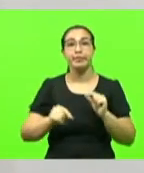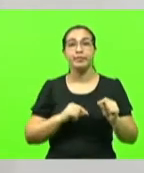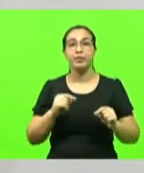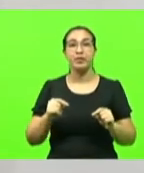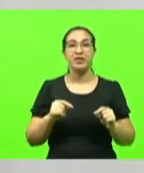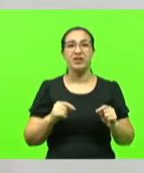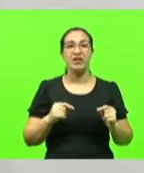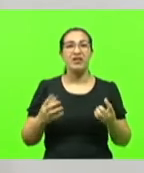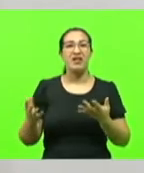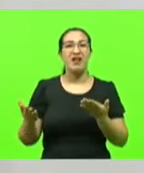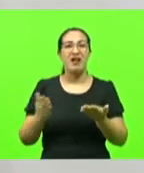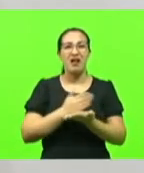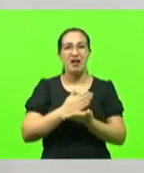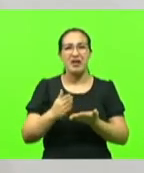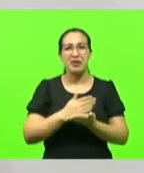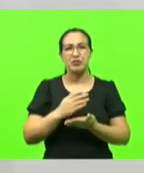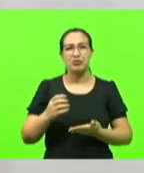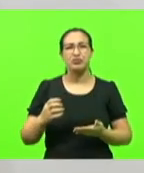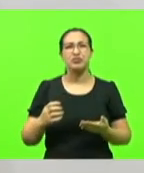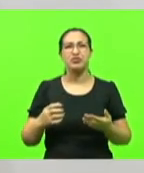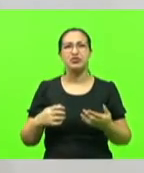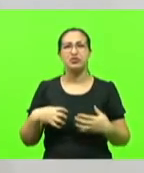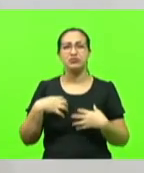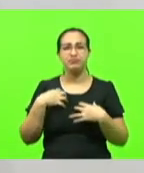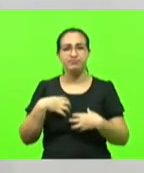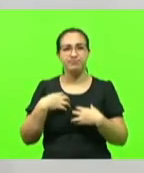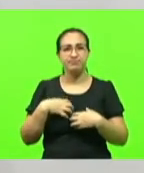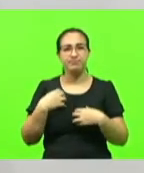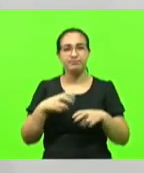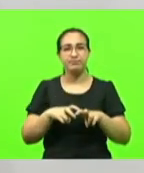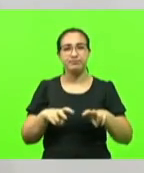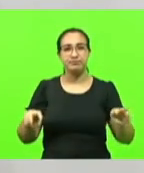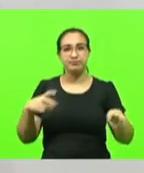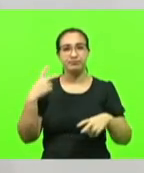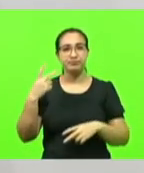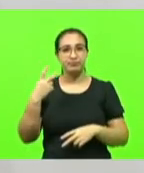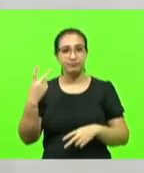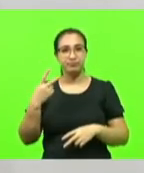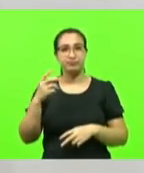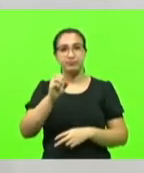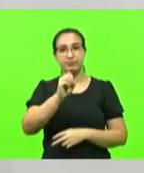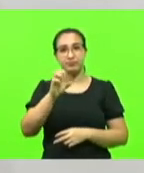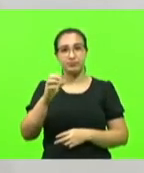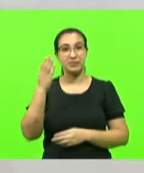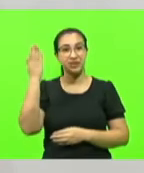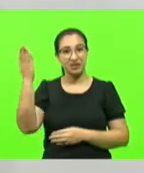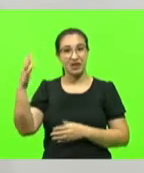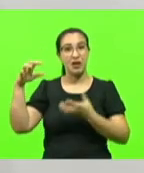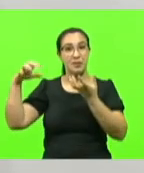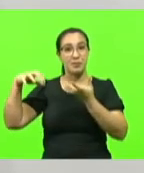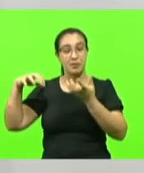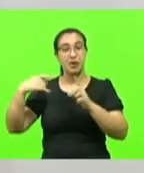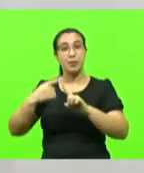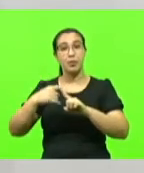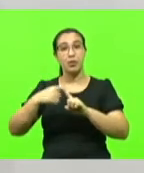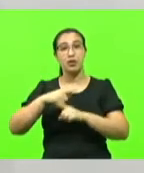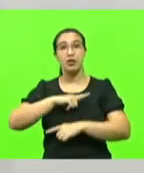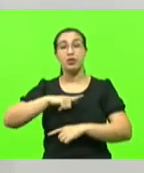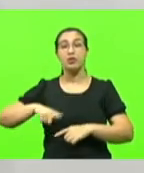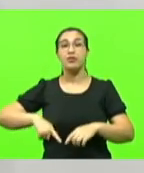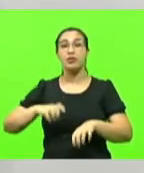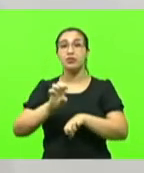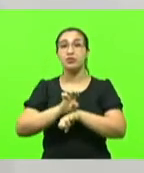revolta da bancada parlamentar catarinense lá em Brasília porque o governo do estado anunciou